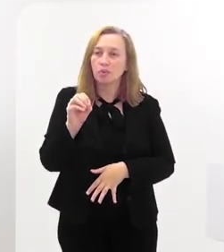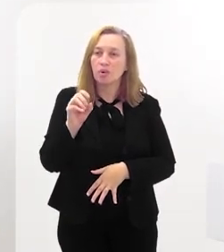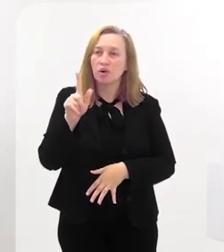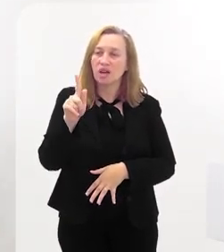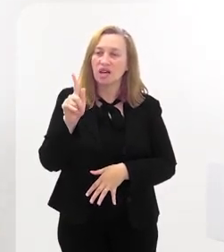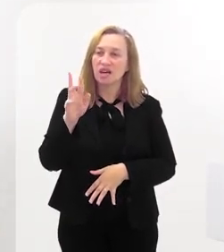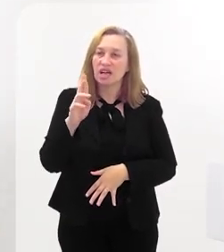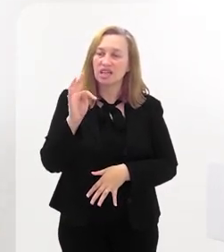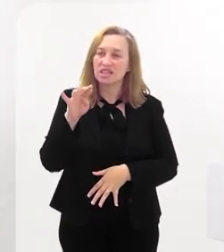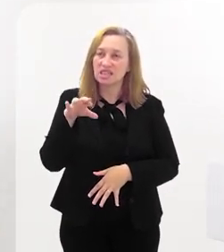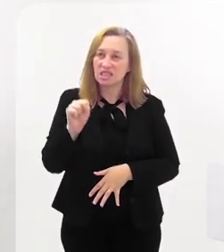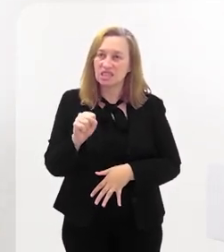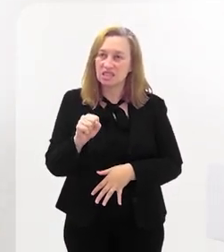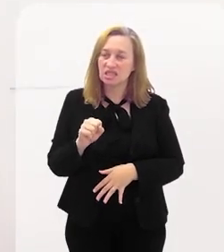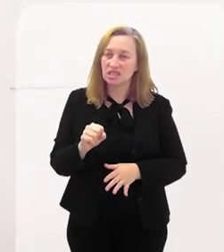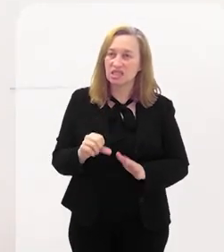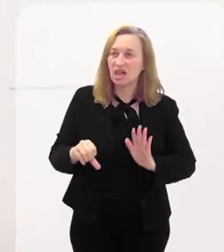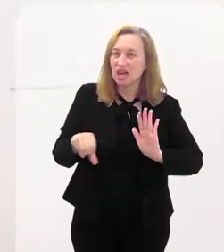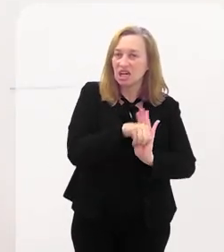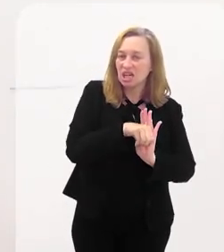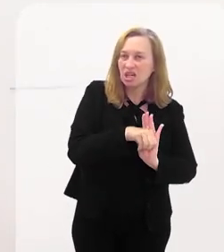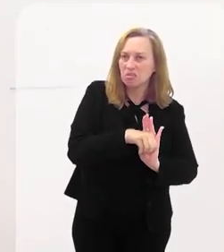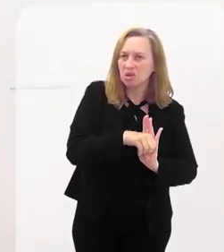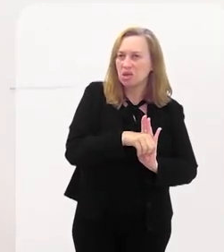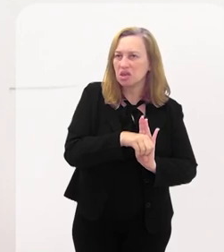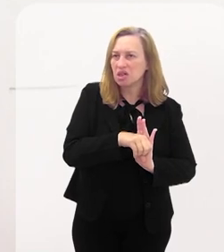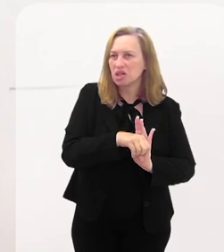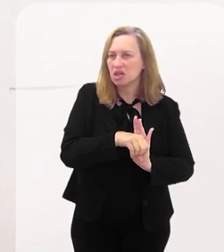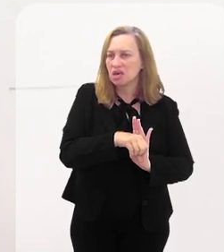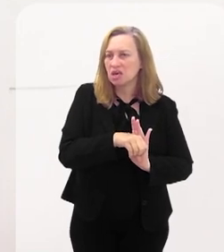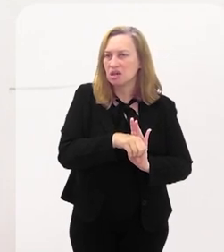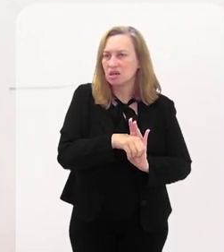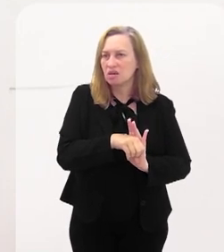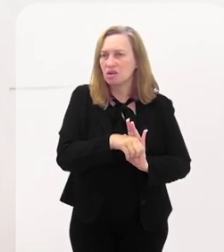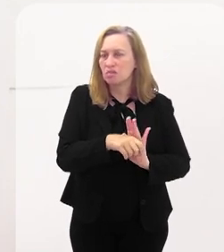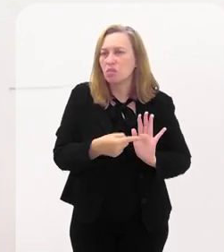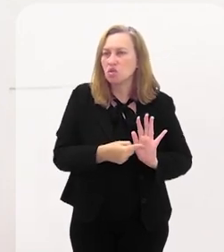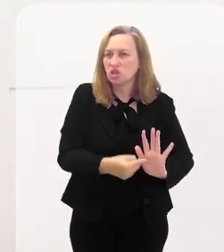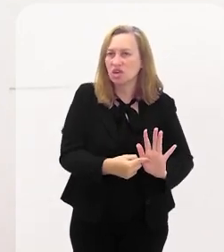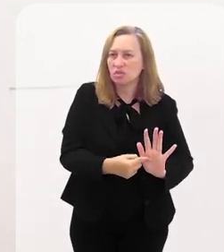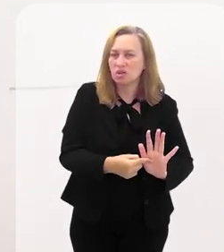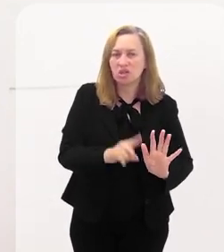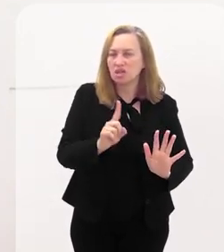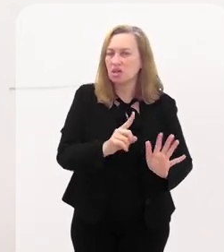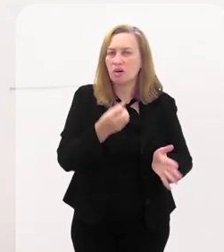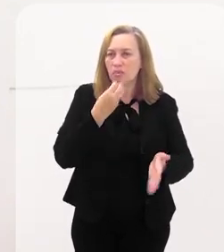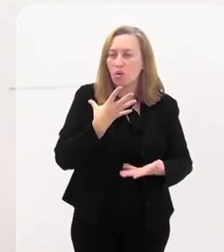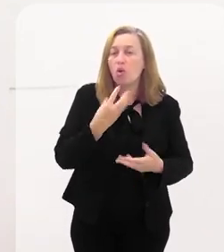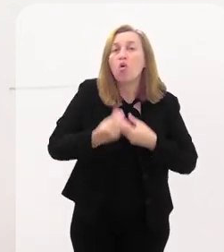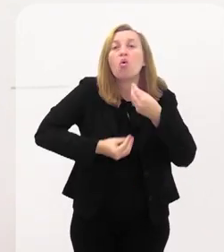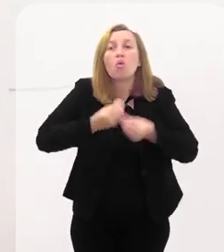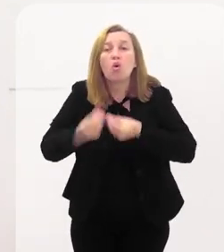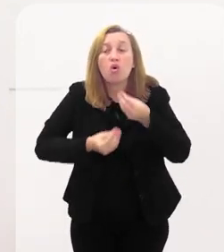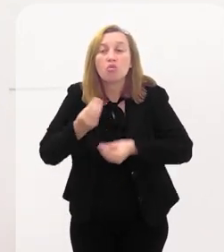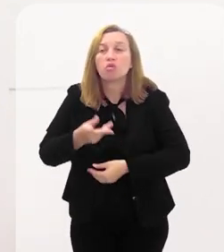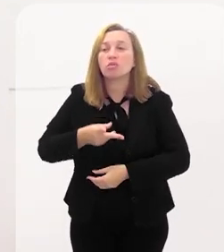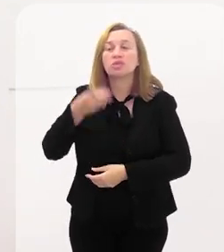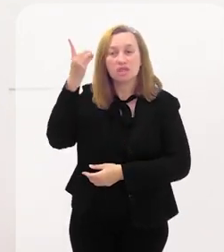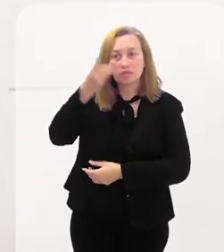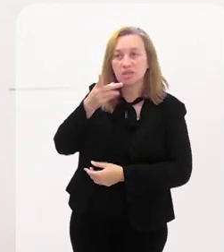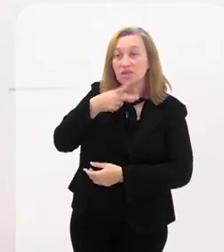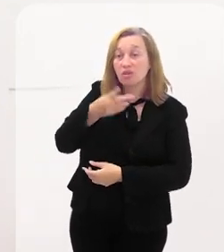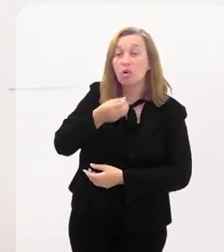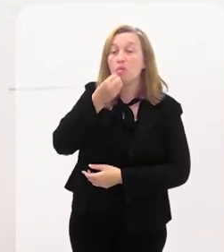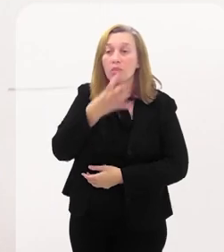criminalizar não adianta. Como não adianta? Primeiro que, valorativamente, esse, como já disse muito bem o deputado,